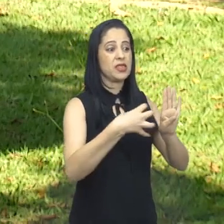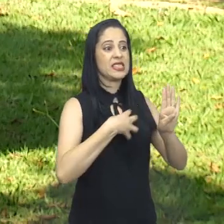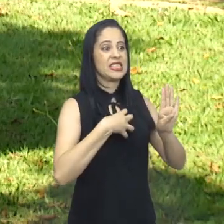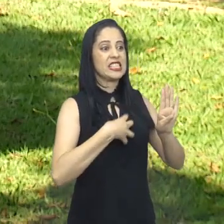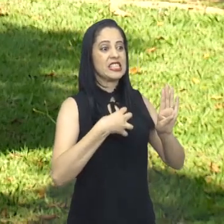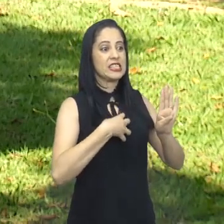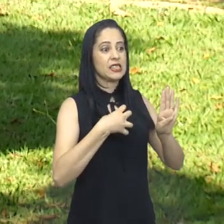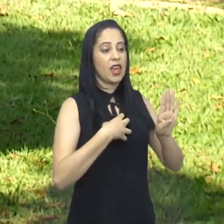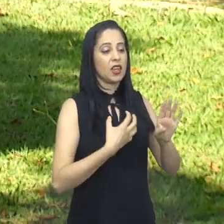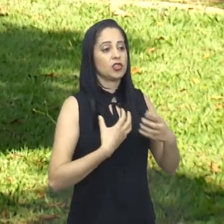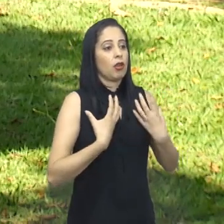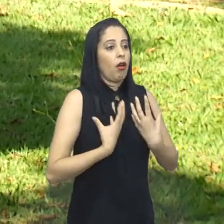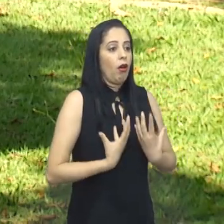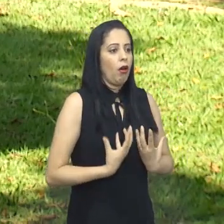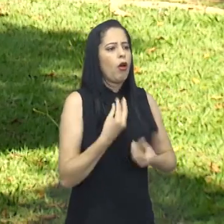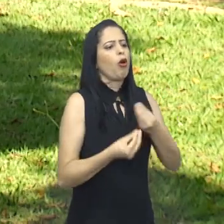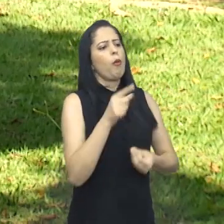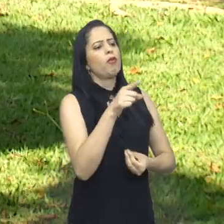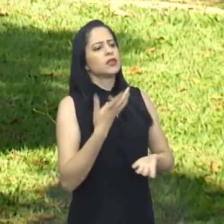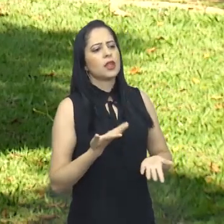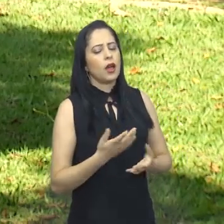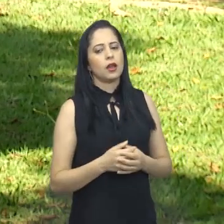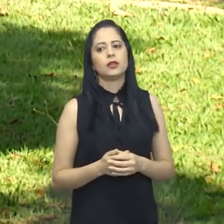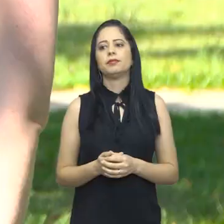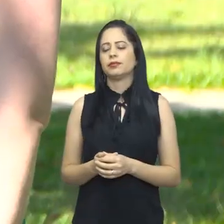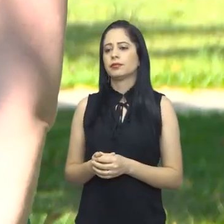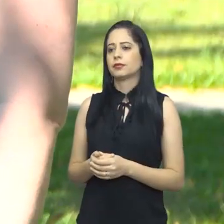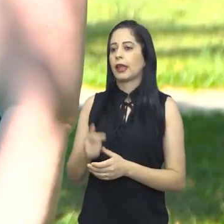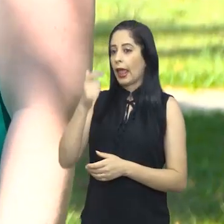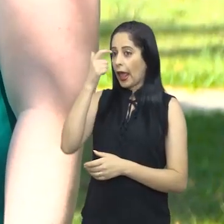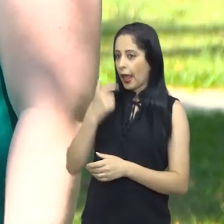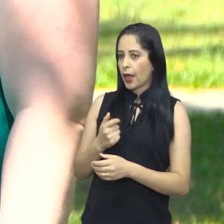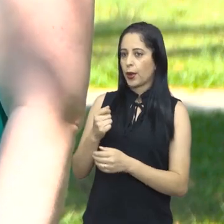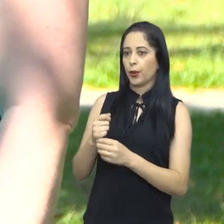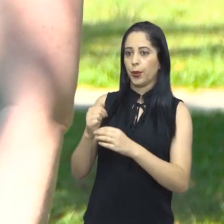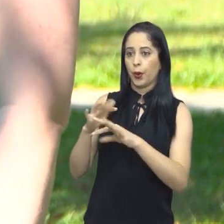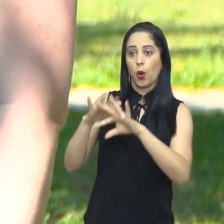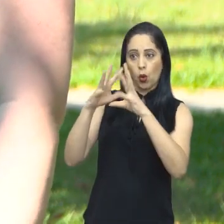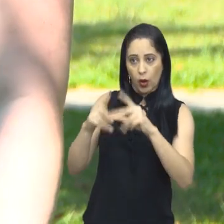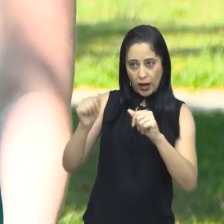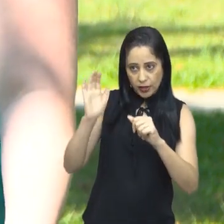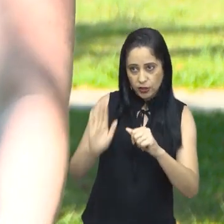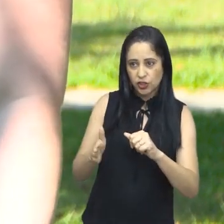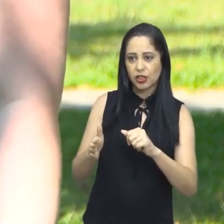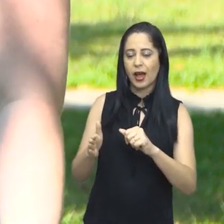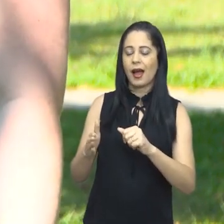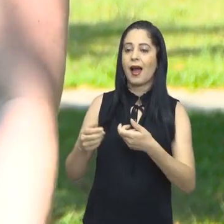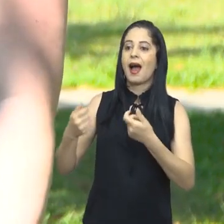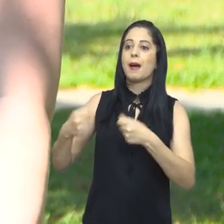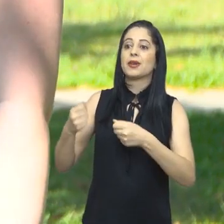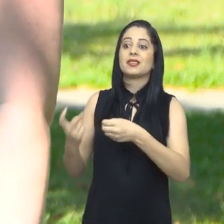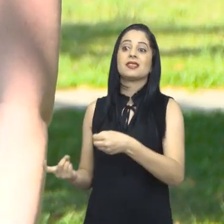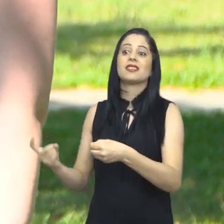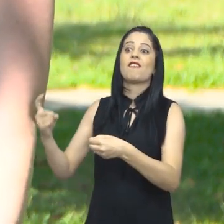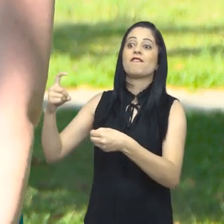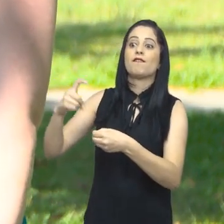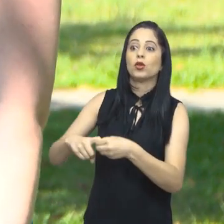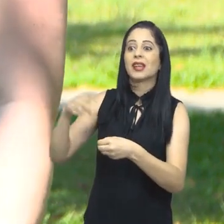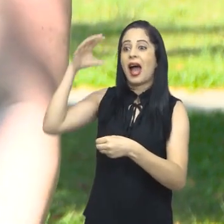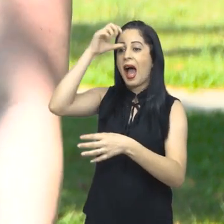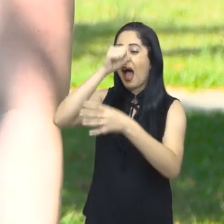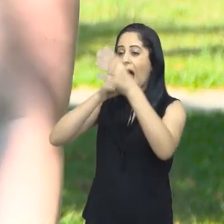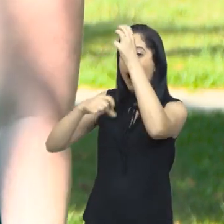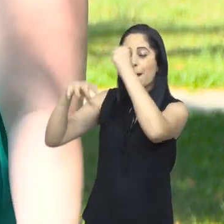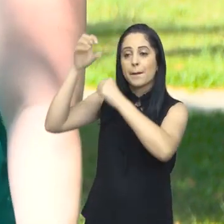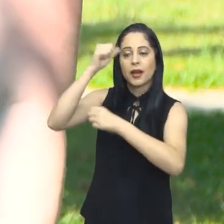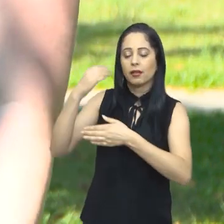algum sintoma, algum cansaço. Como que foi no seu caso? Sim, no meu caso, quando eu saí, eu tive que voltar a reaprender a fazer as coisas